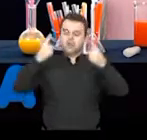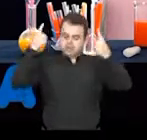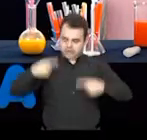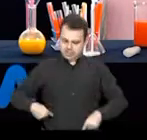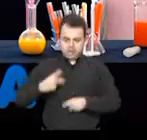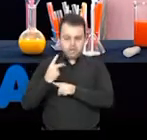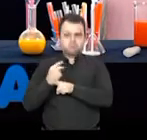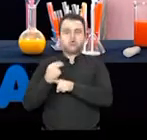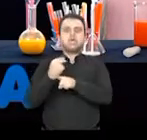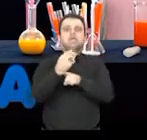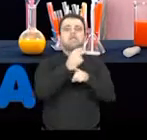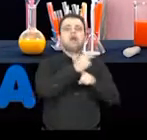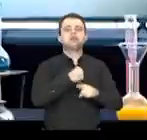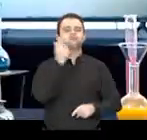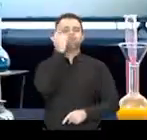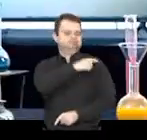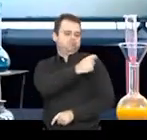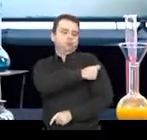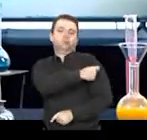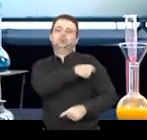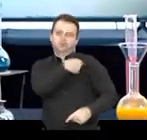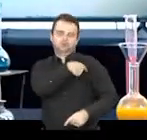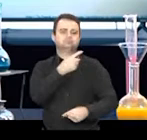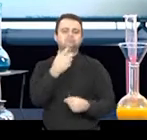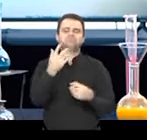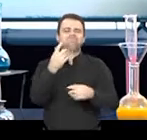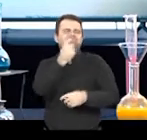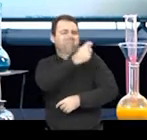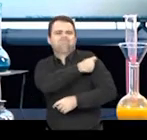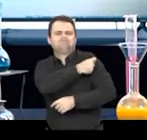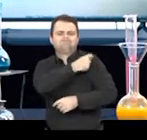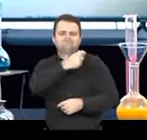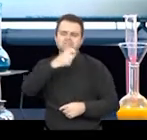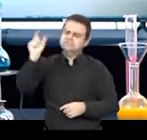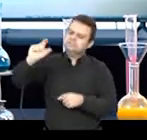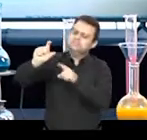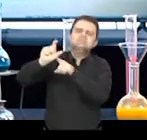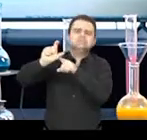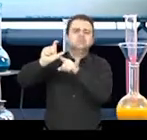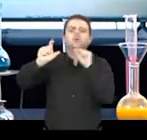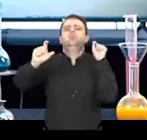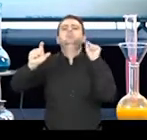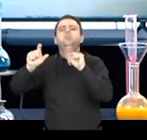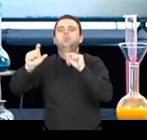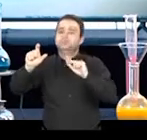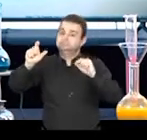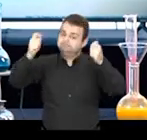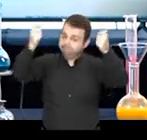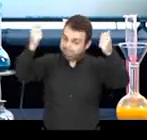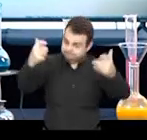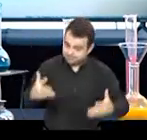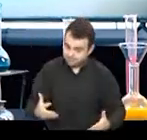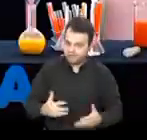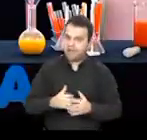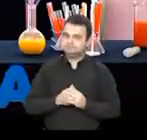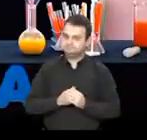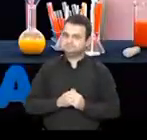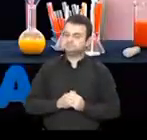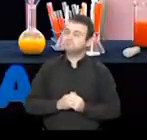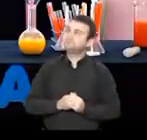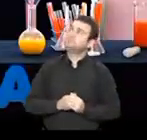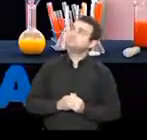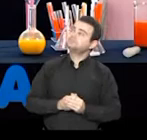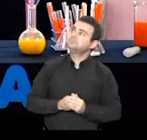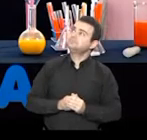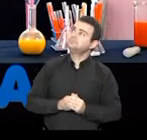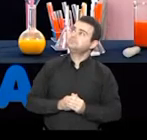do indivíduo. E como a vacina funciona? O que tinha ali que protegia? Ah, eu digo para vocês. Quando